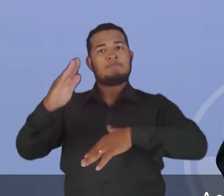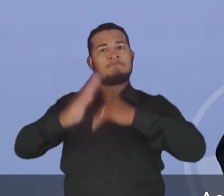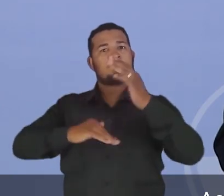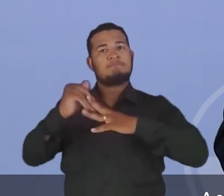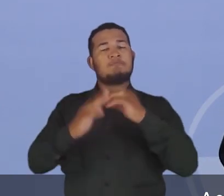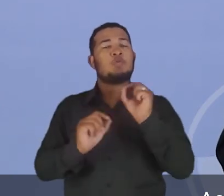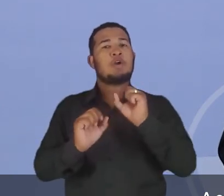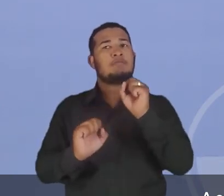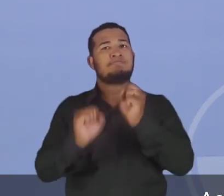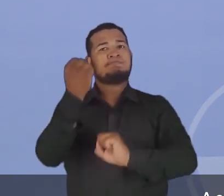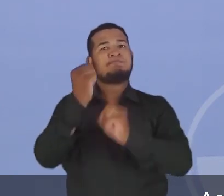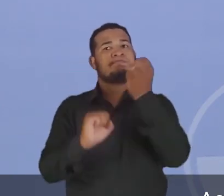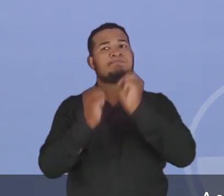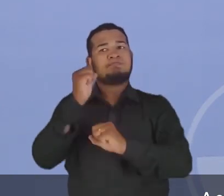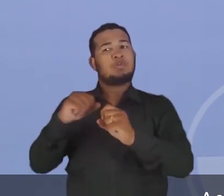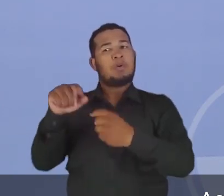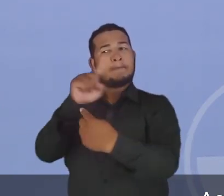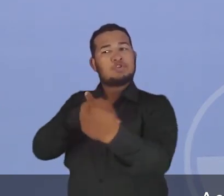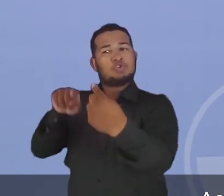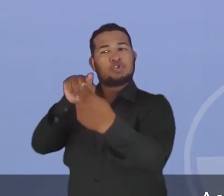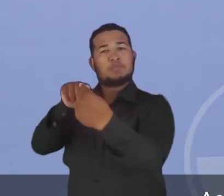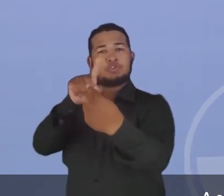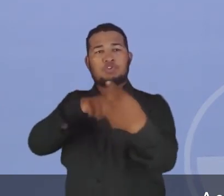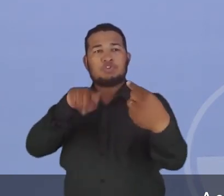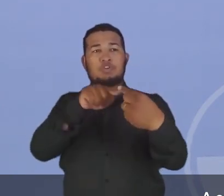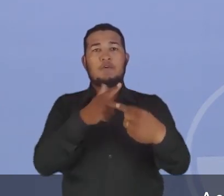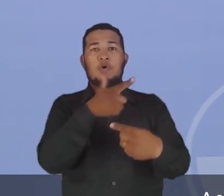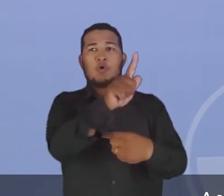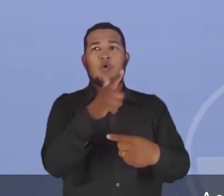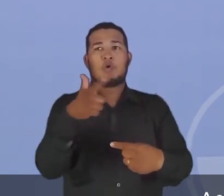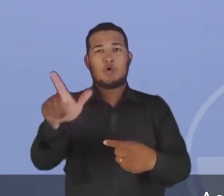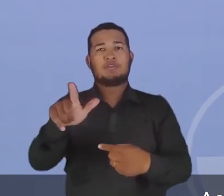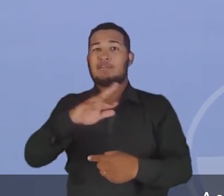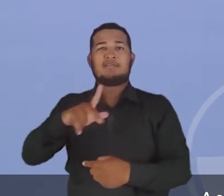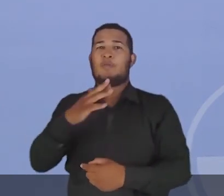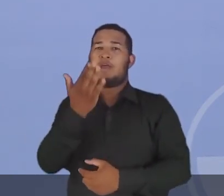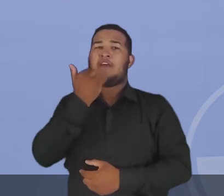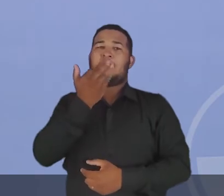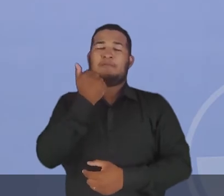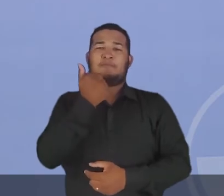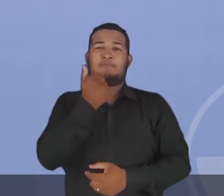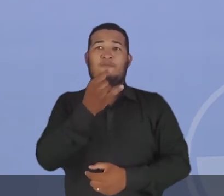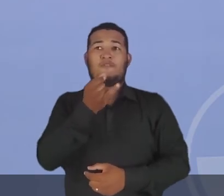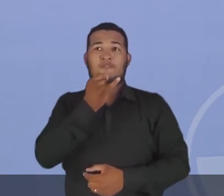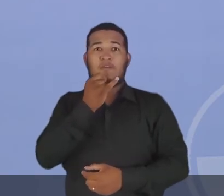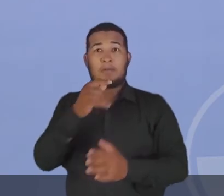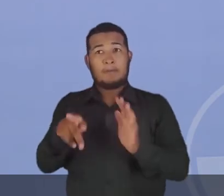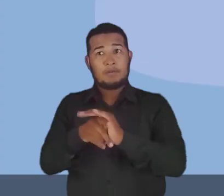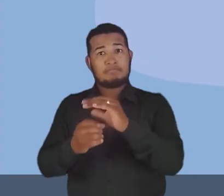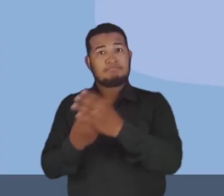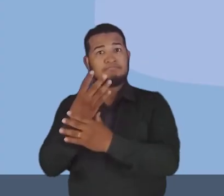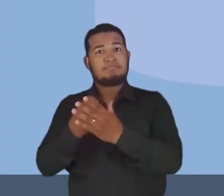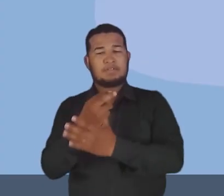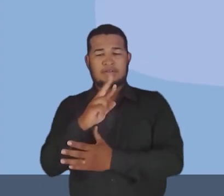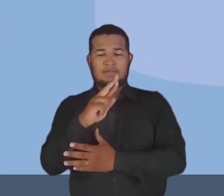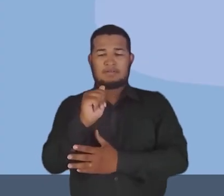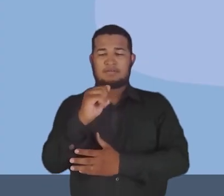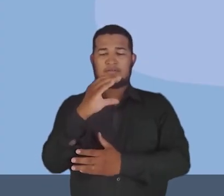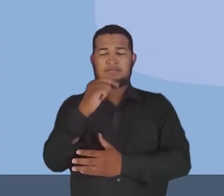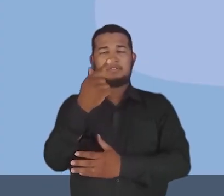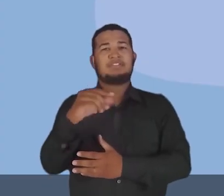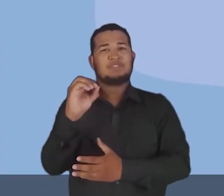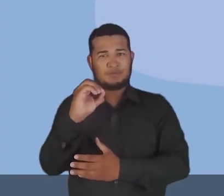indústria com outros fatores que não o alimento. Por exemplo, a produção de ração. Vamos